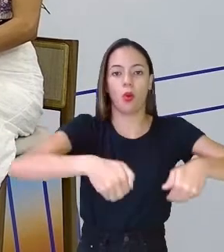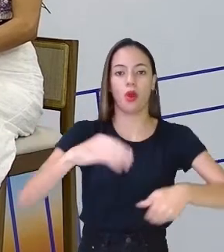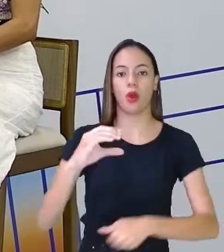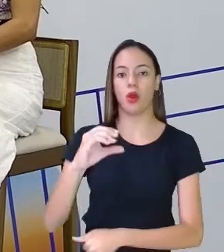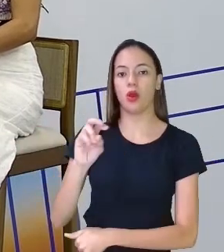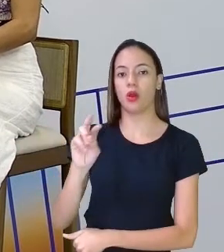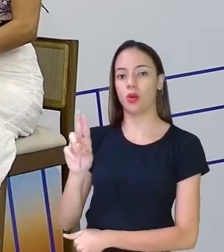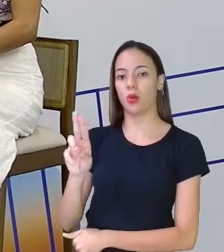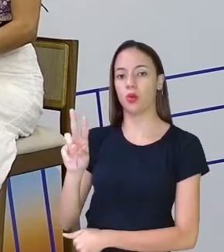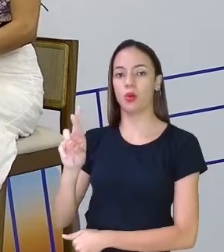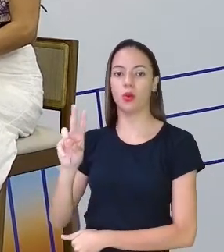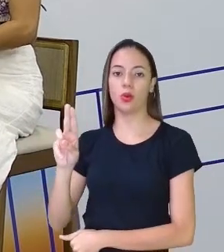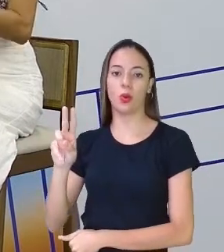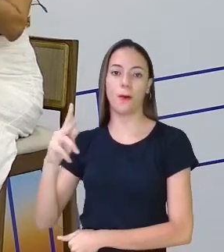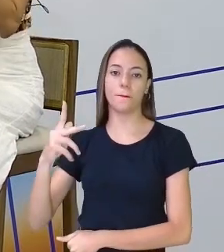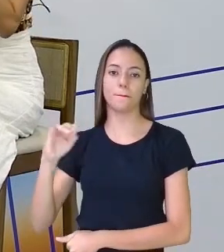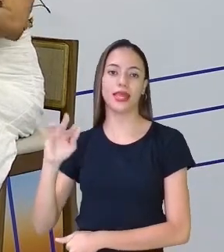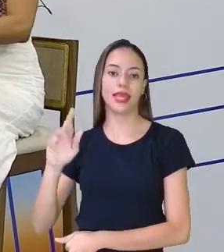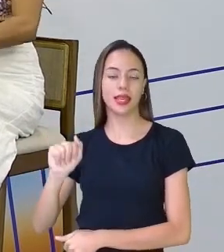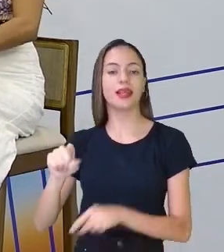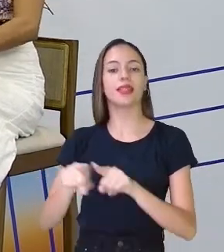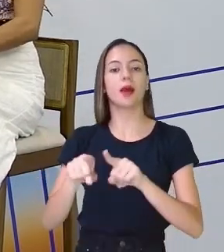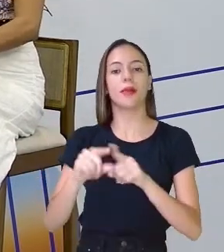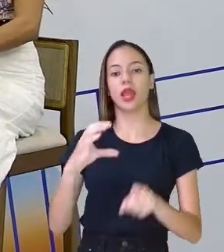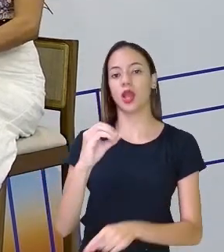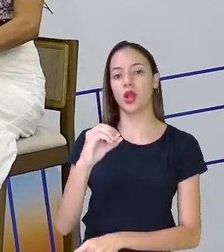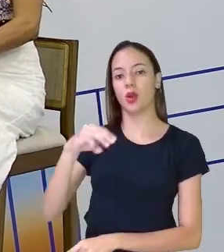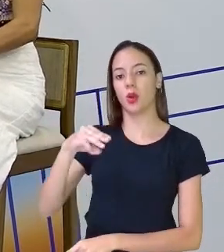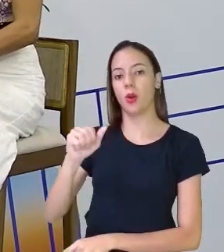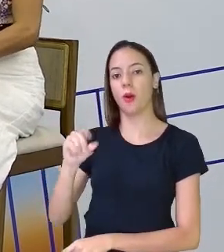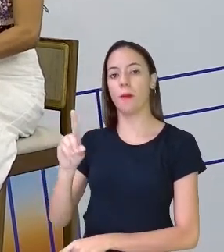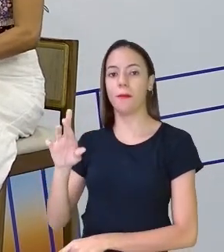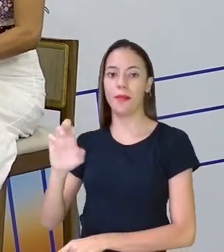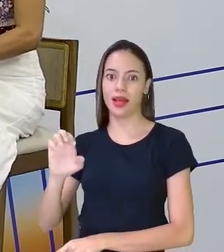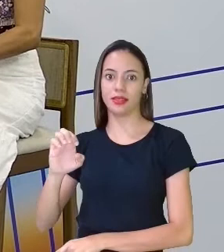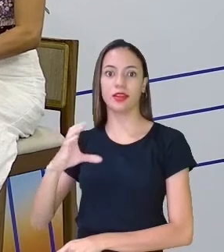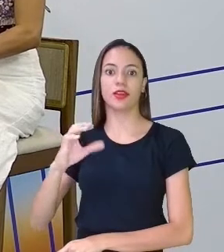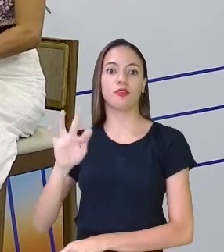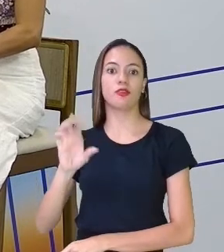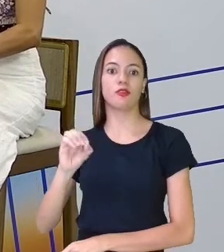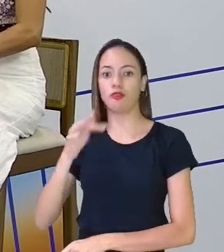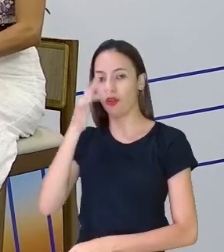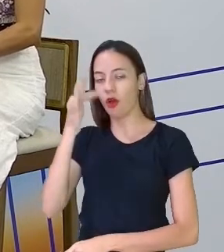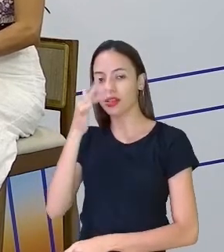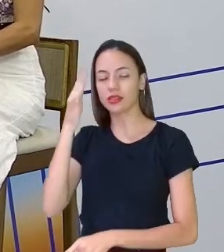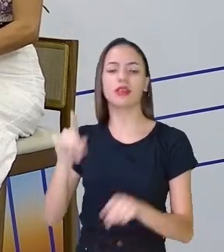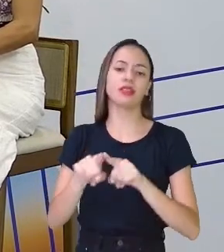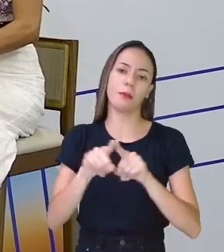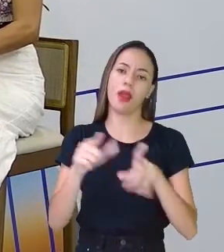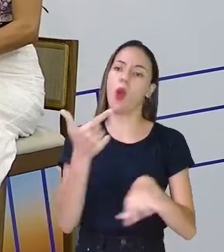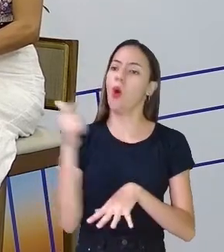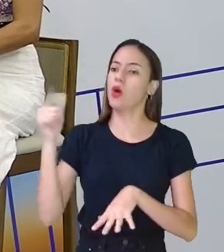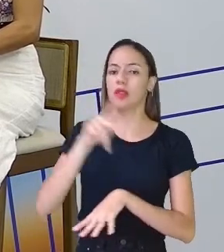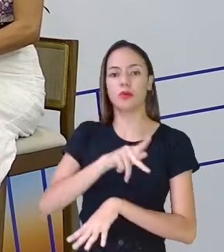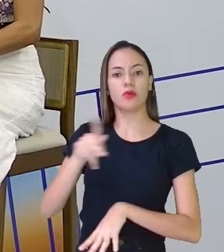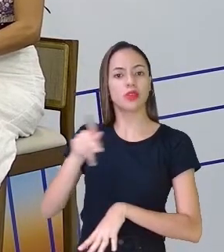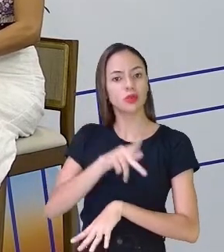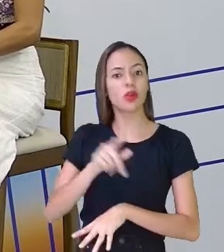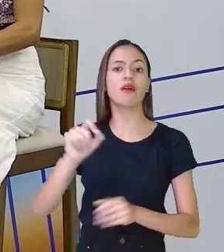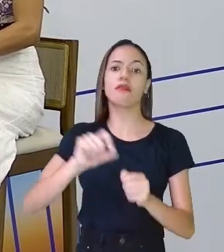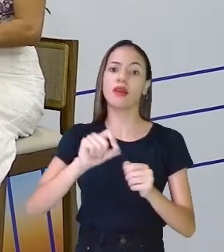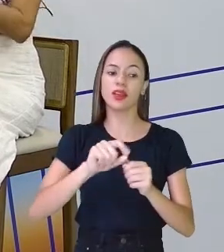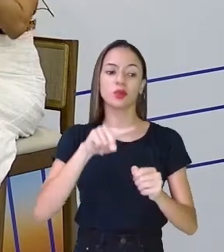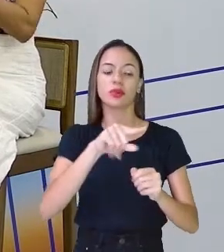Florzinha. A propósito, algumas professoras têm feito esse trabalho também nas suas salas de